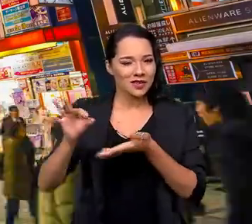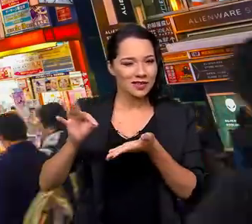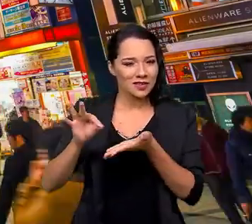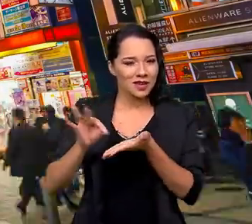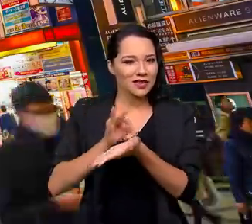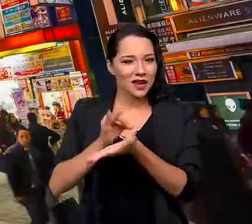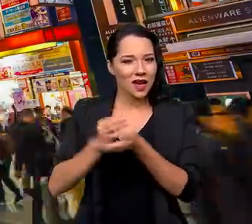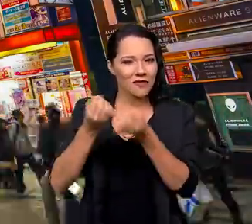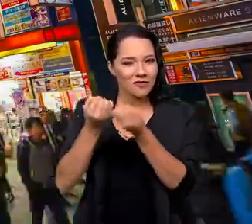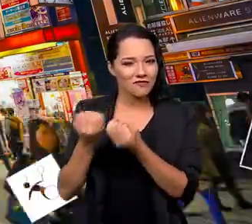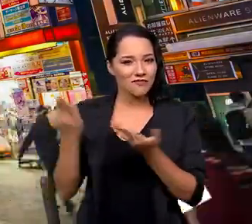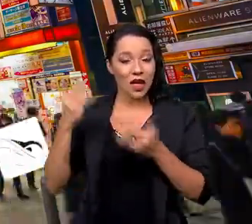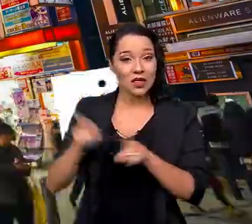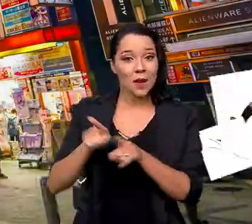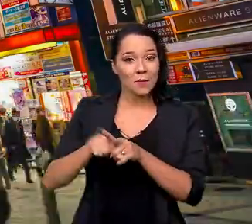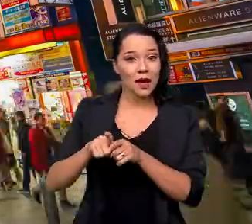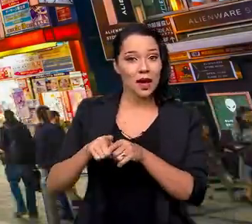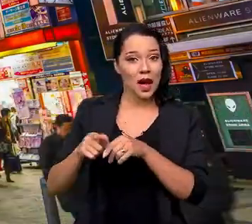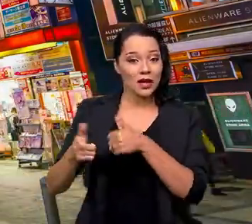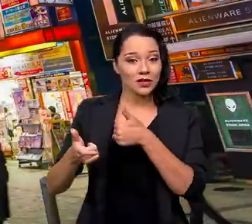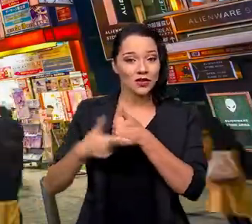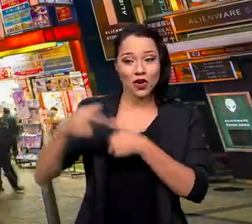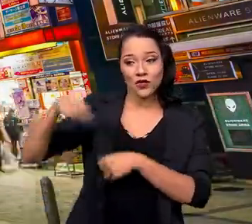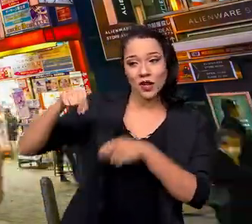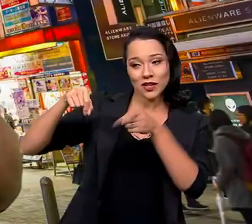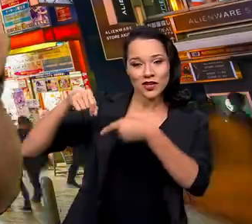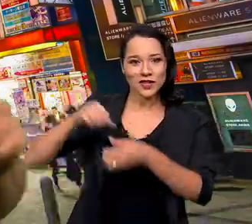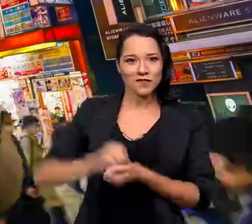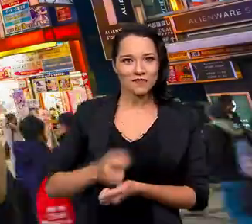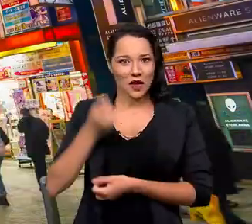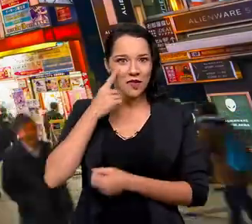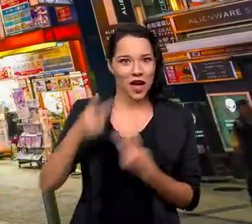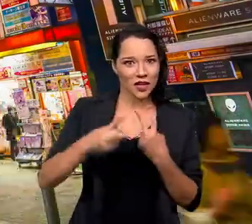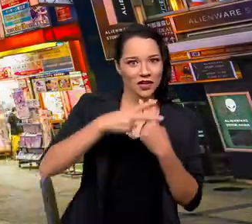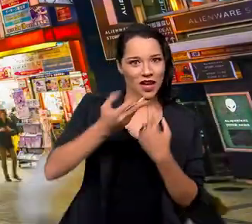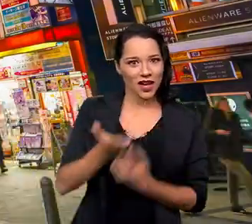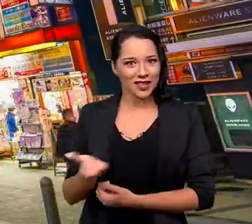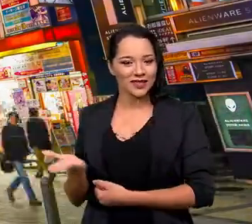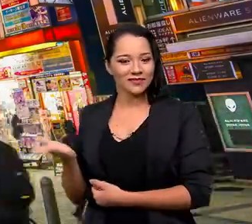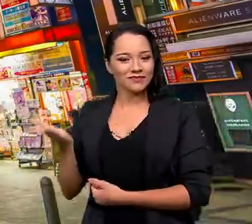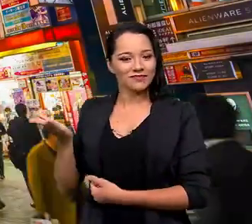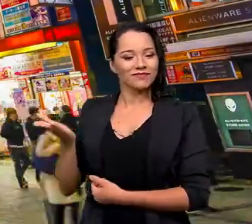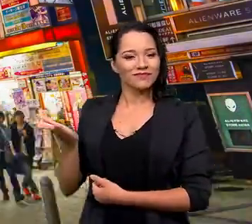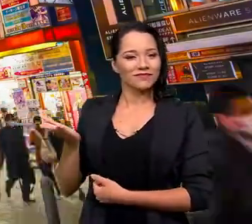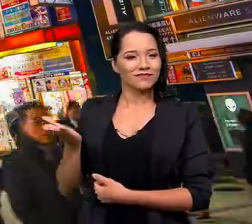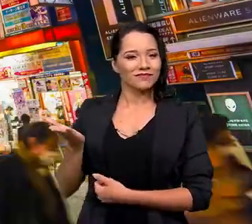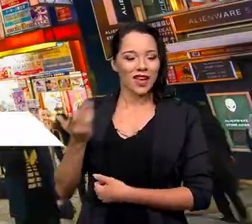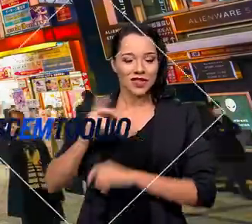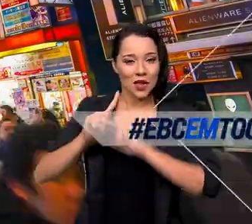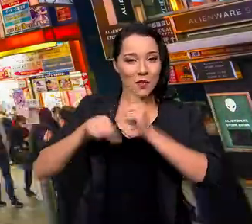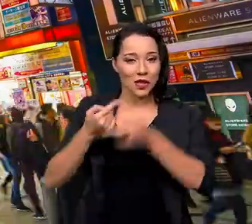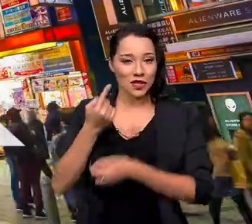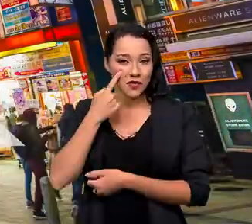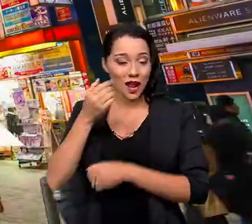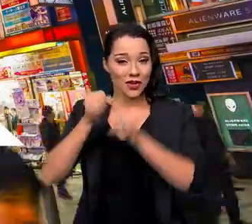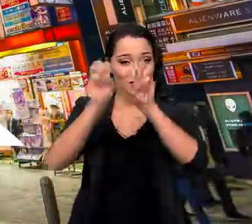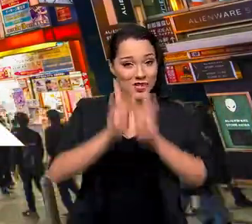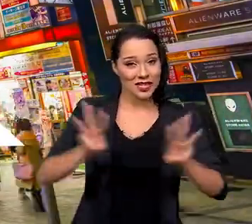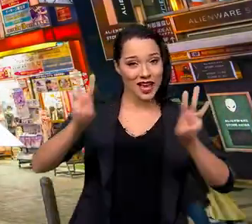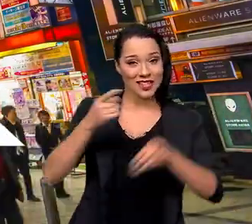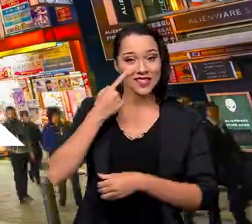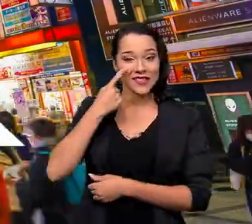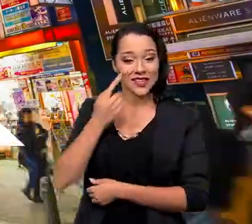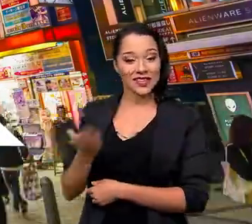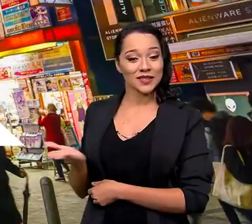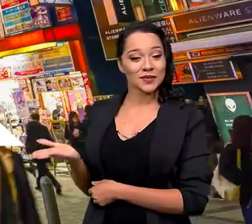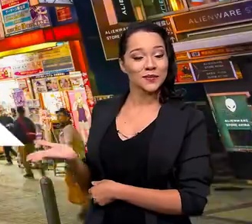se inscreve no canal, além de ativar as notificações. Siga a hashtag EBC em Tóquio e dá um pulo lá no nosso site.